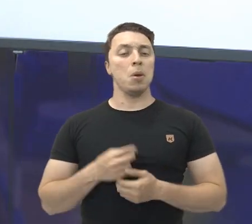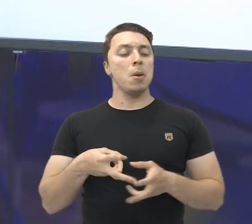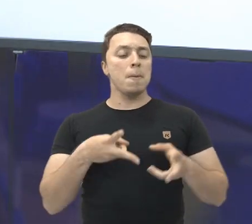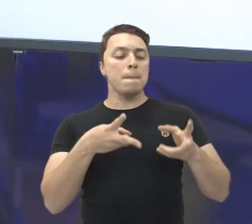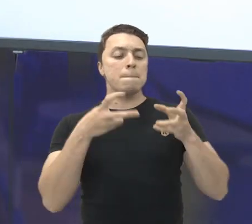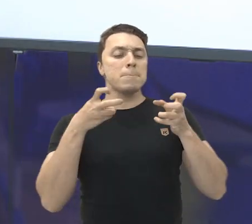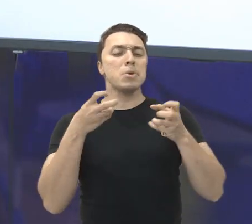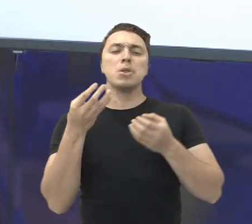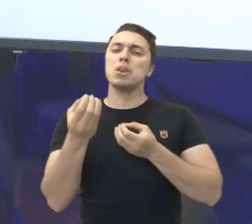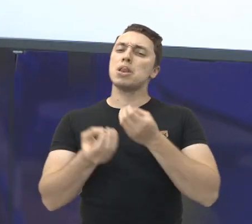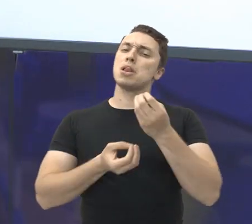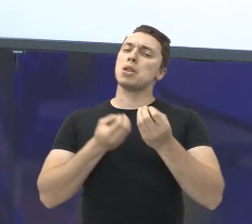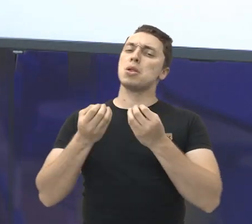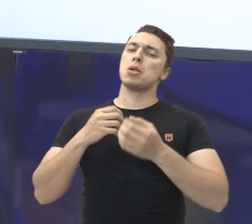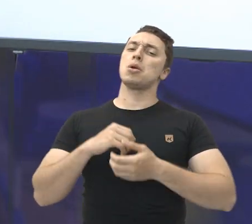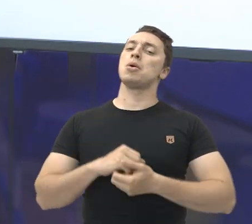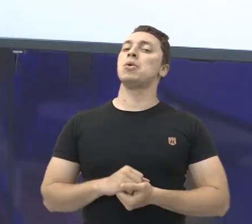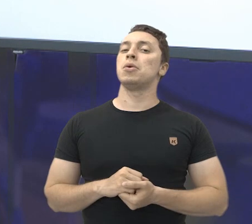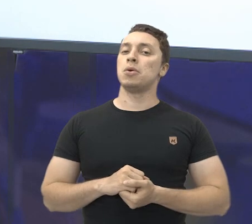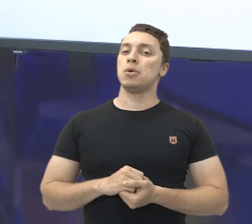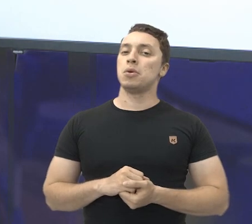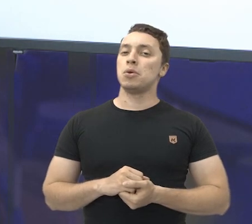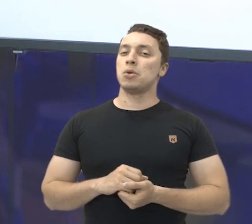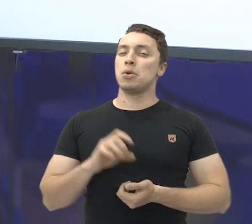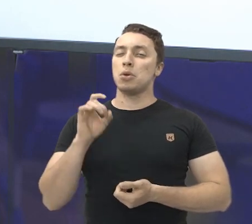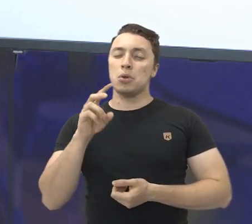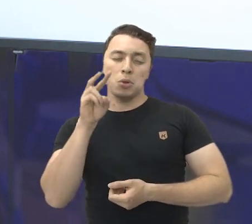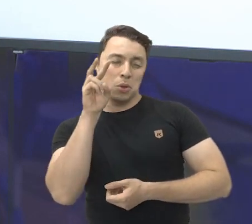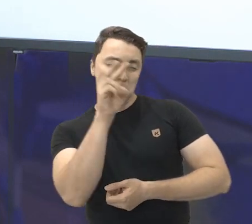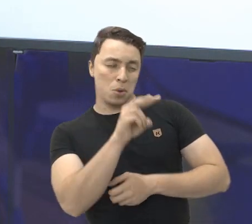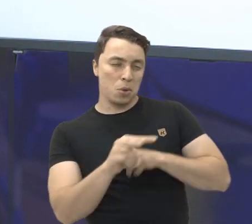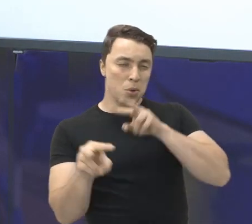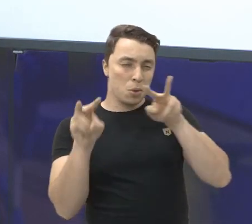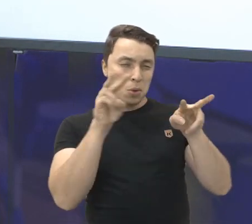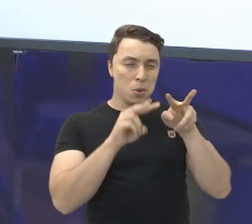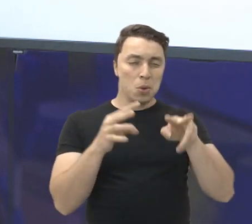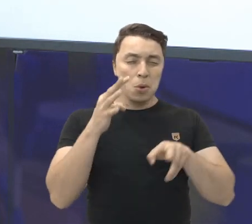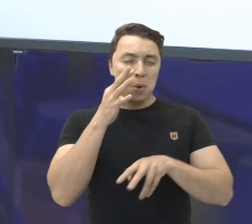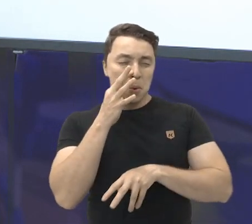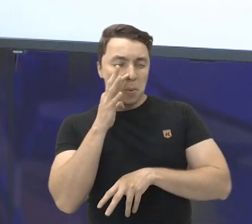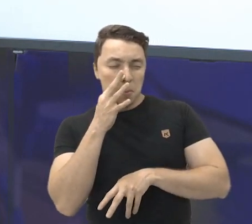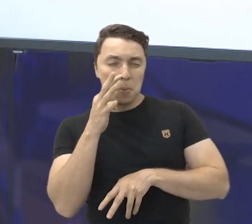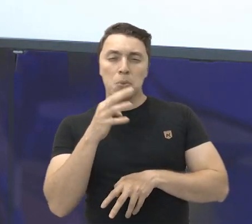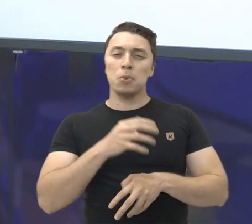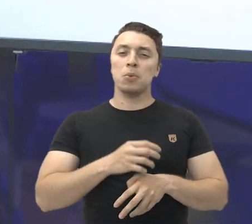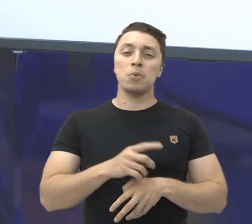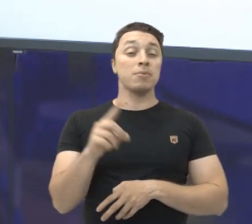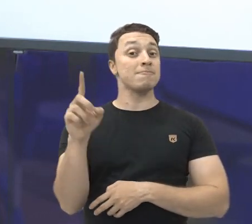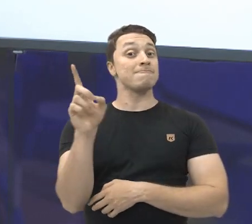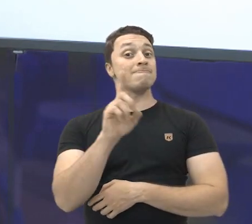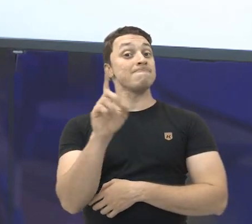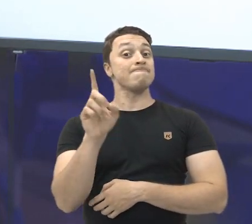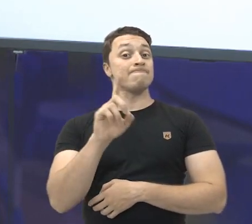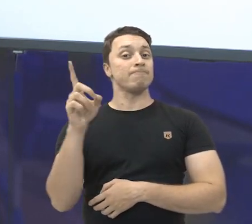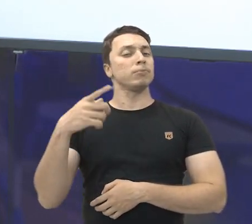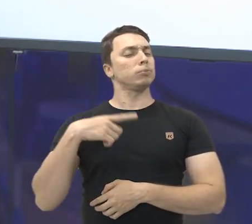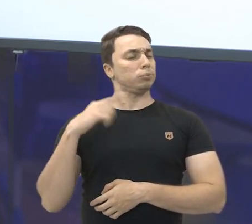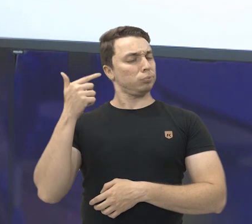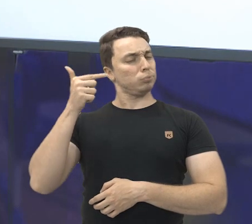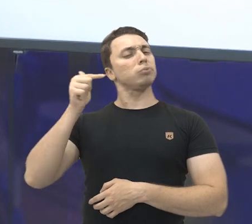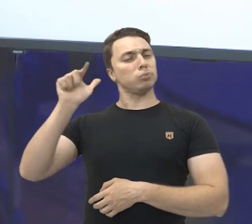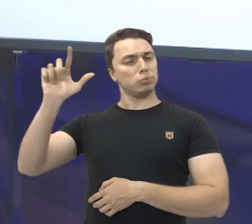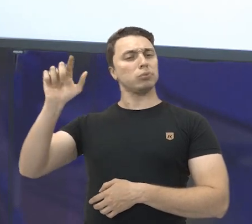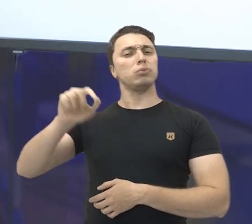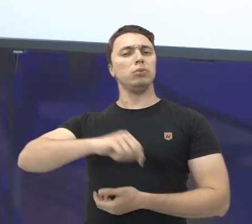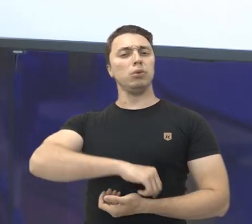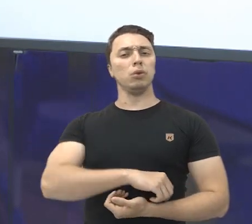-las. De que maneira? Será que é só observando o objeto? Não. Existem outras maneiras